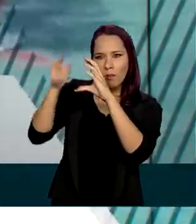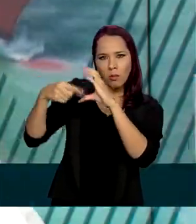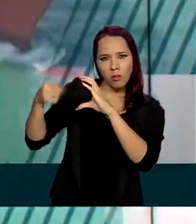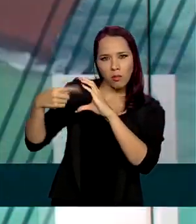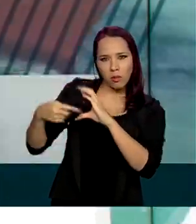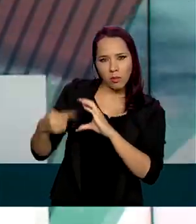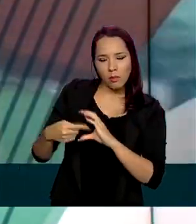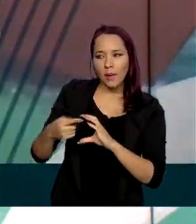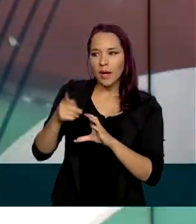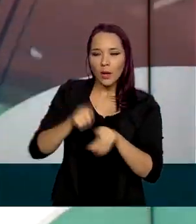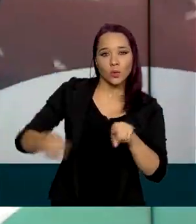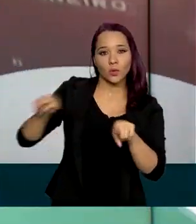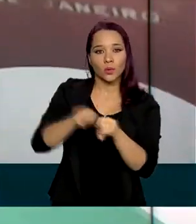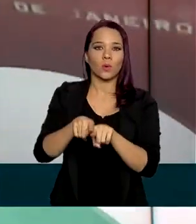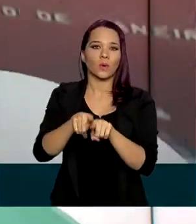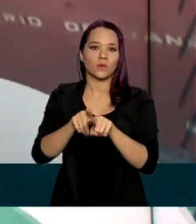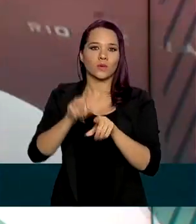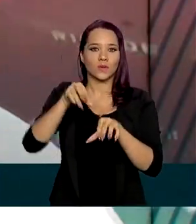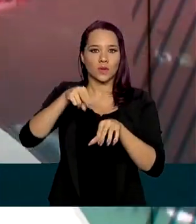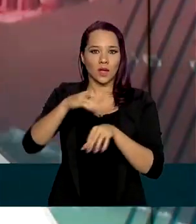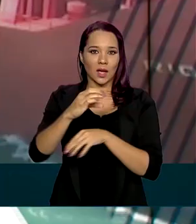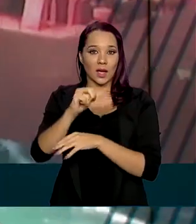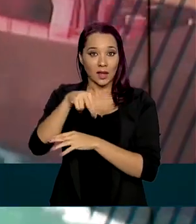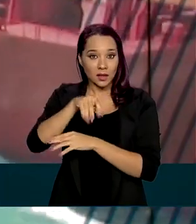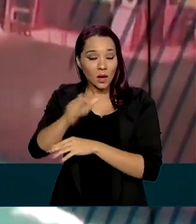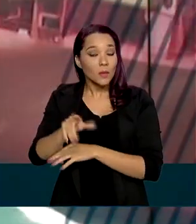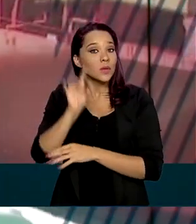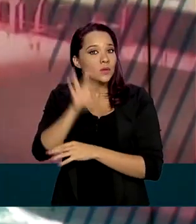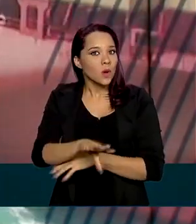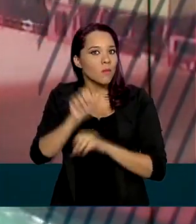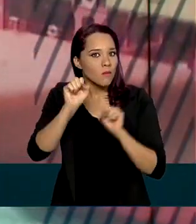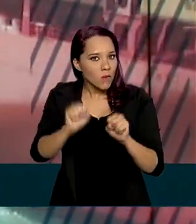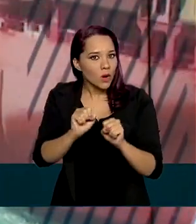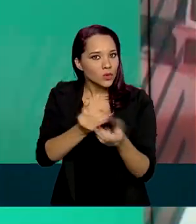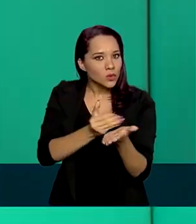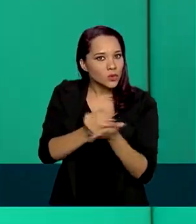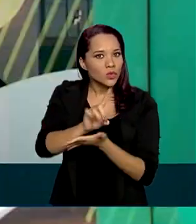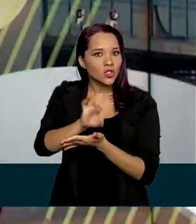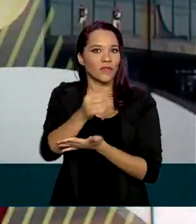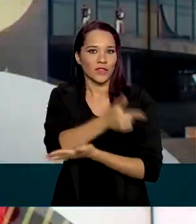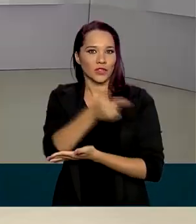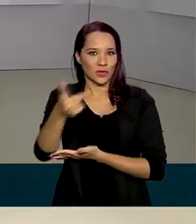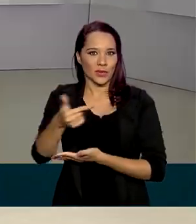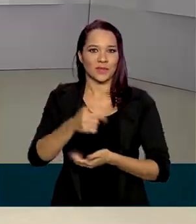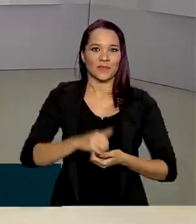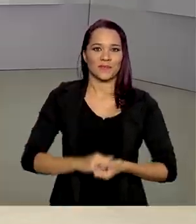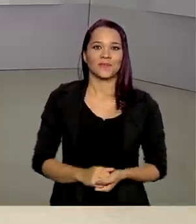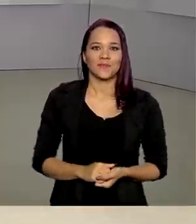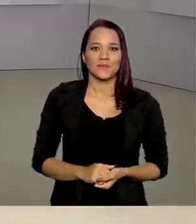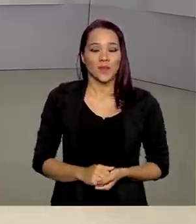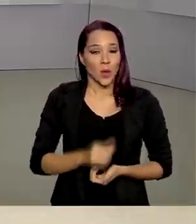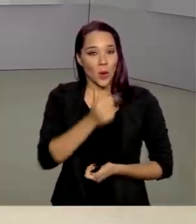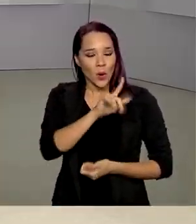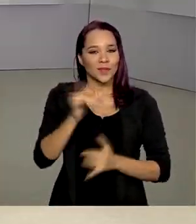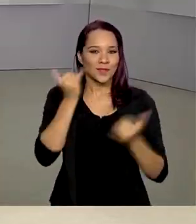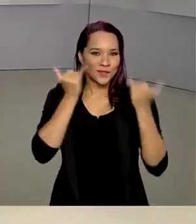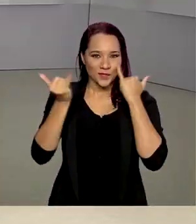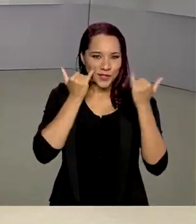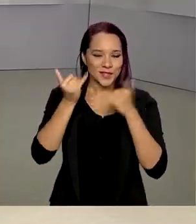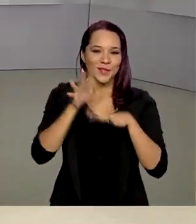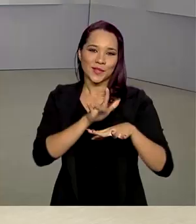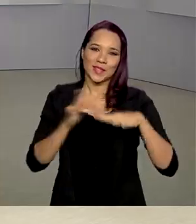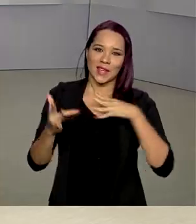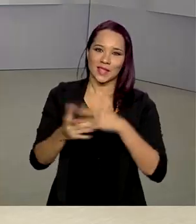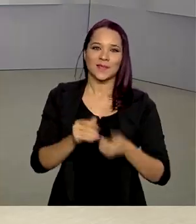todos os canais. Mas atenção, você só pode fazer isso a partir do dia 22. Outras notícias nas